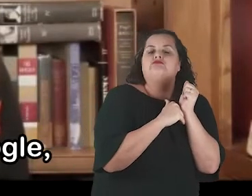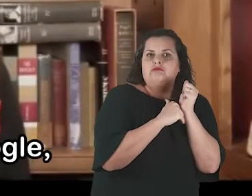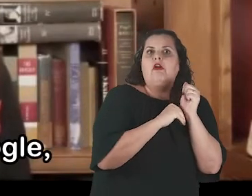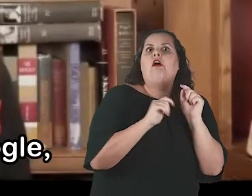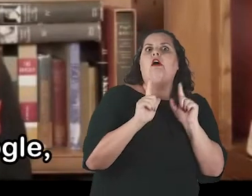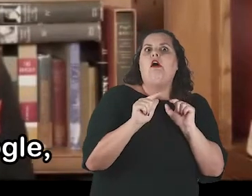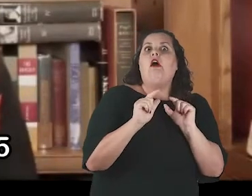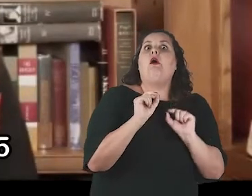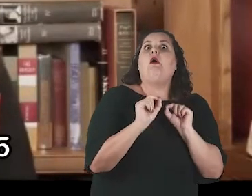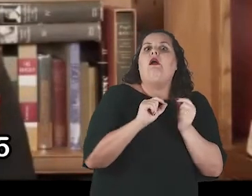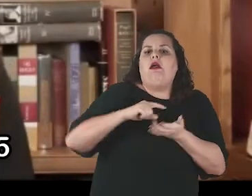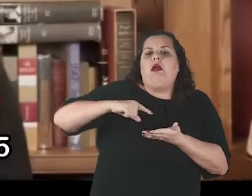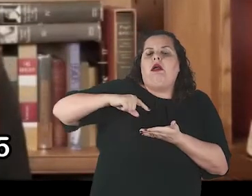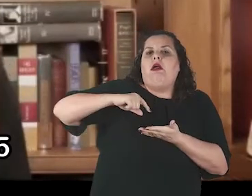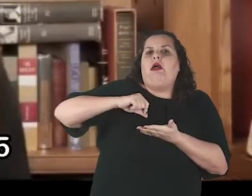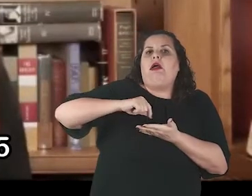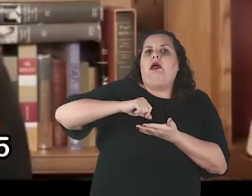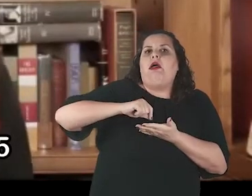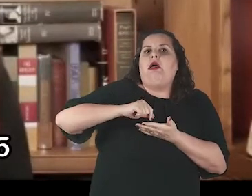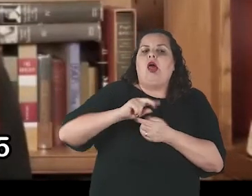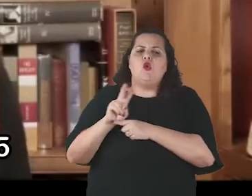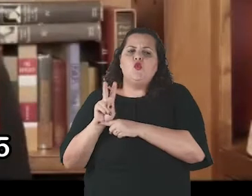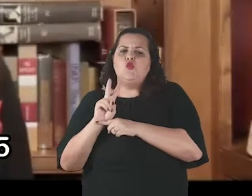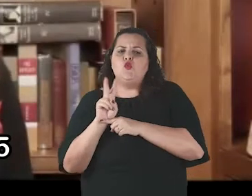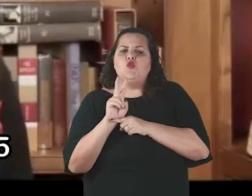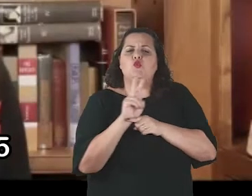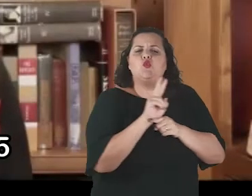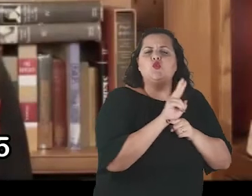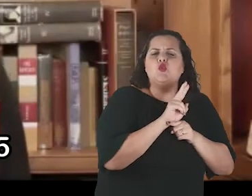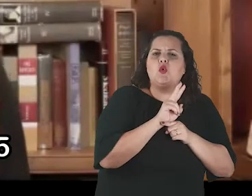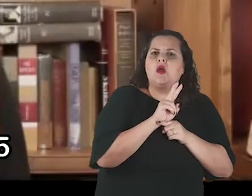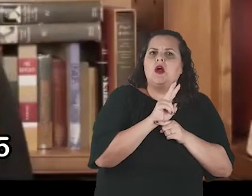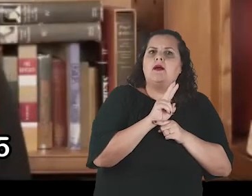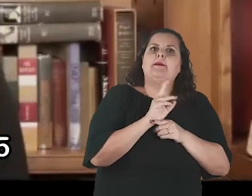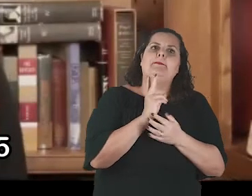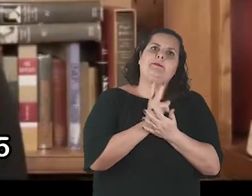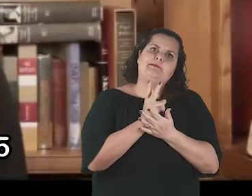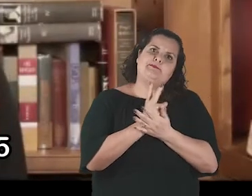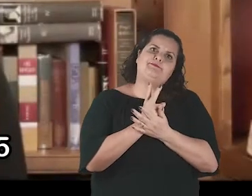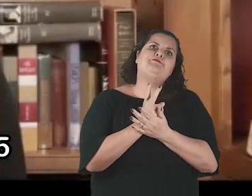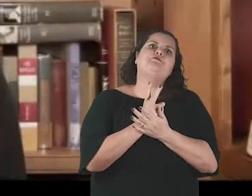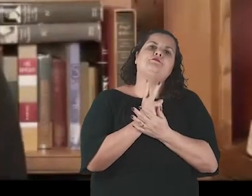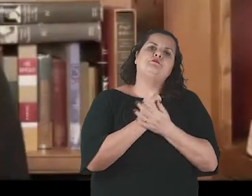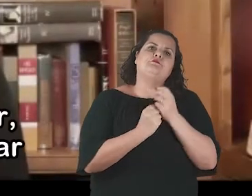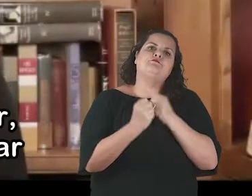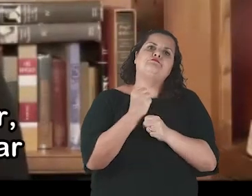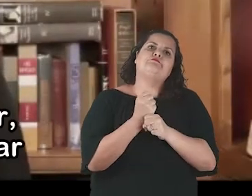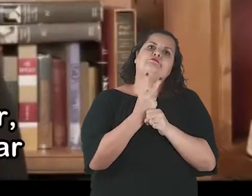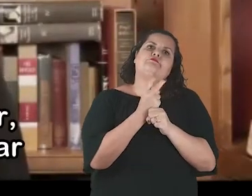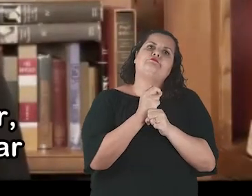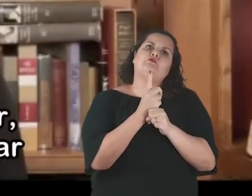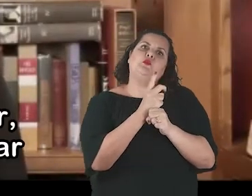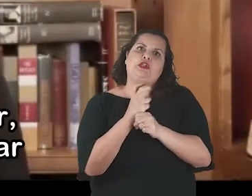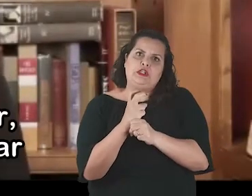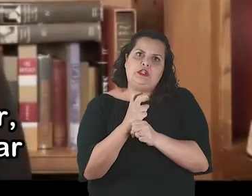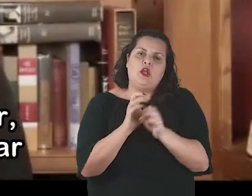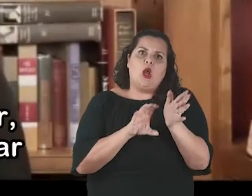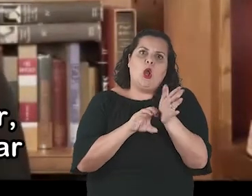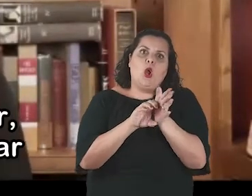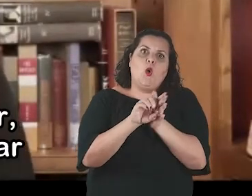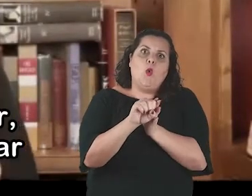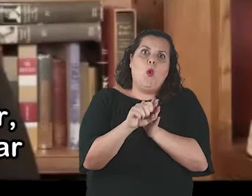dominam as plataformas do Google, apesar de a empresa ter se comprometido em 2015 a parar de